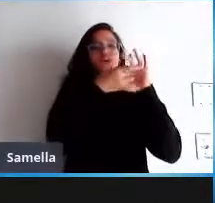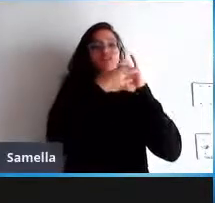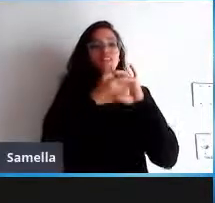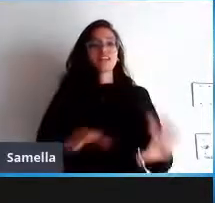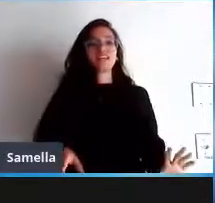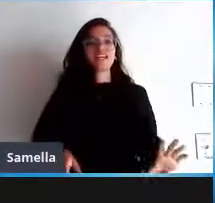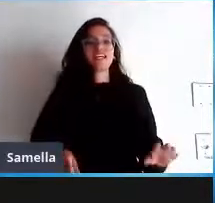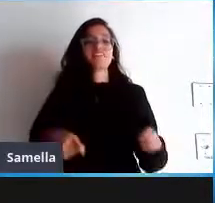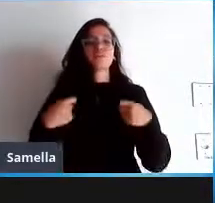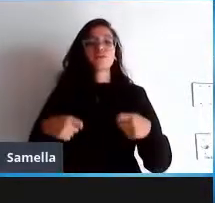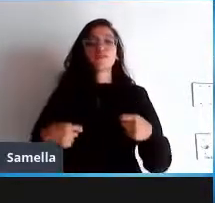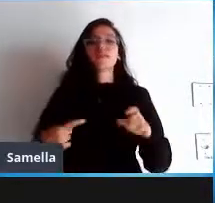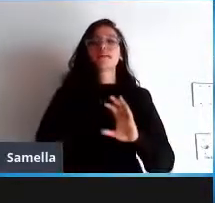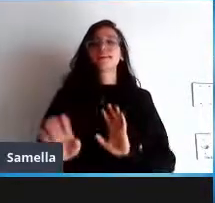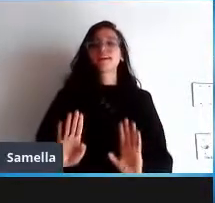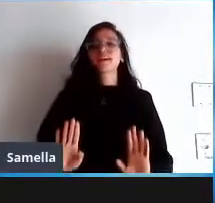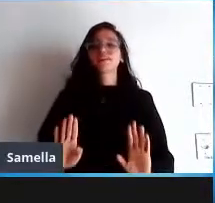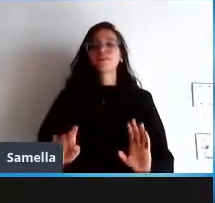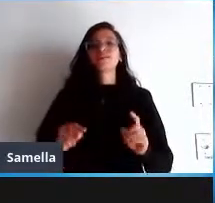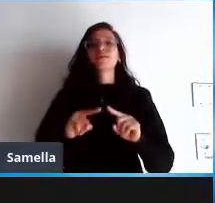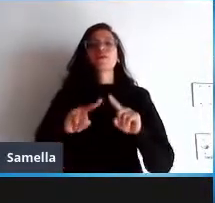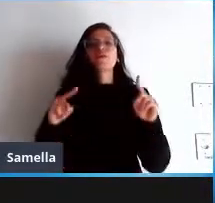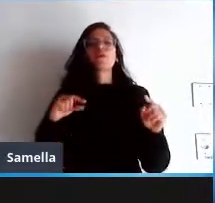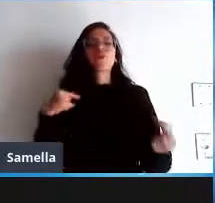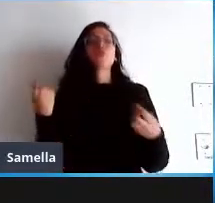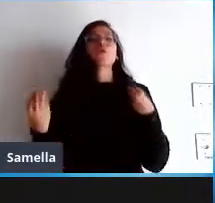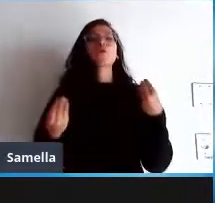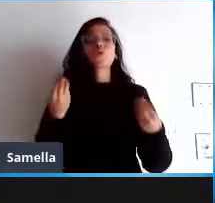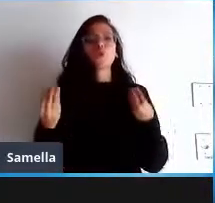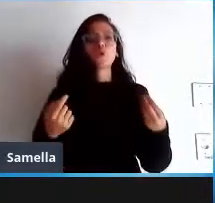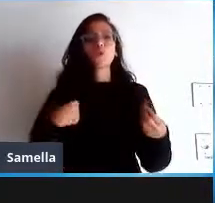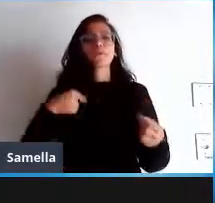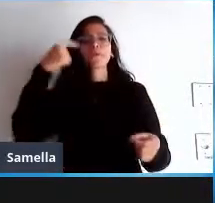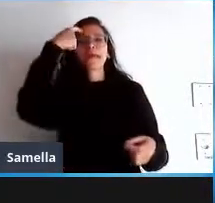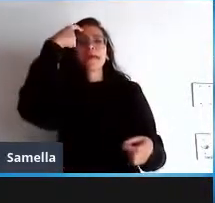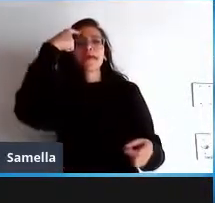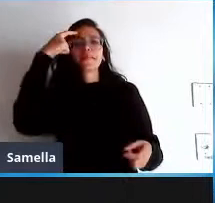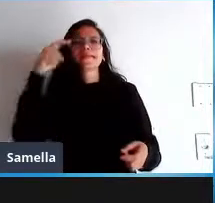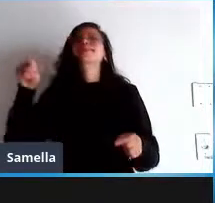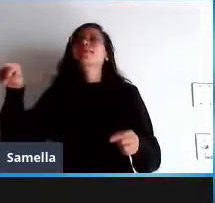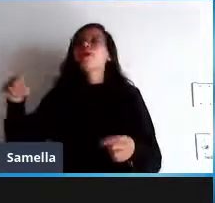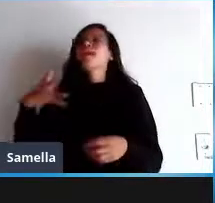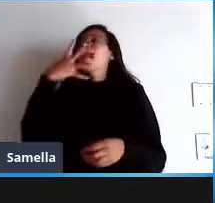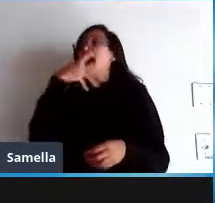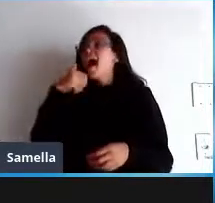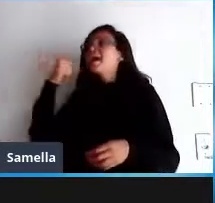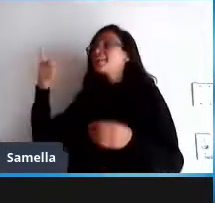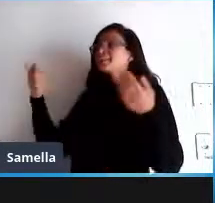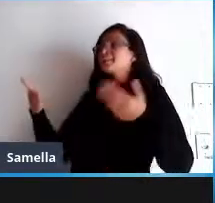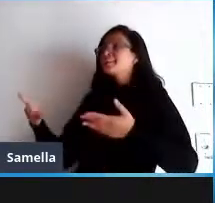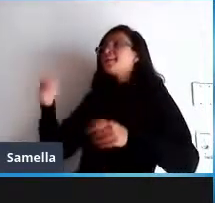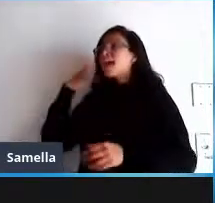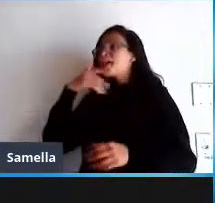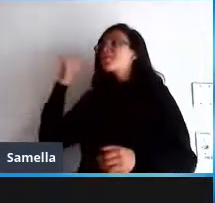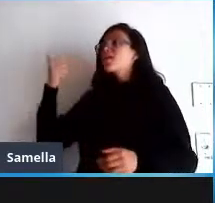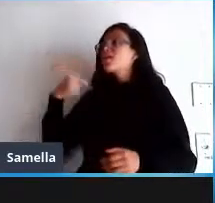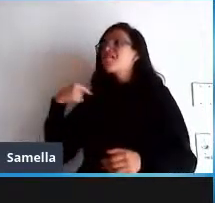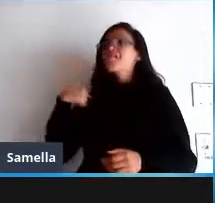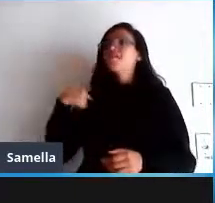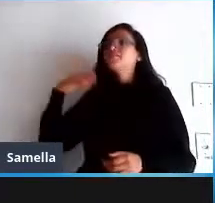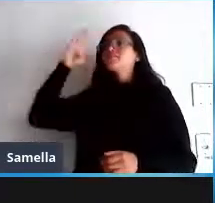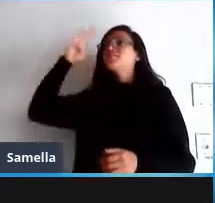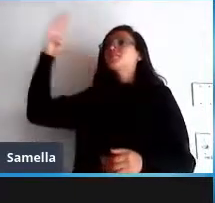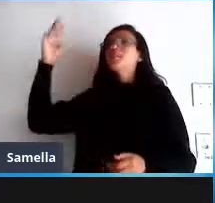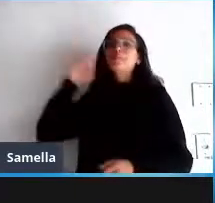proprietário como que eu convenço o meu patrão que aquilo ali é melhor para a empresa sabe esse tipo de coisa é disso que eu estou falando aqui